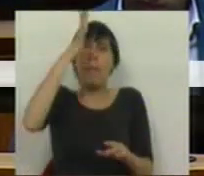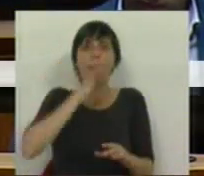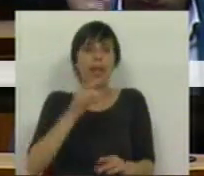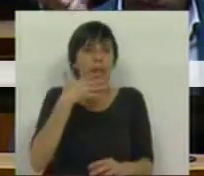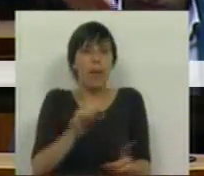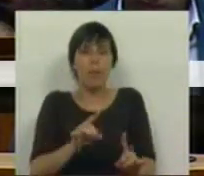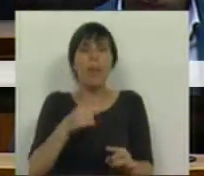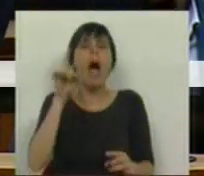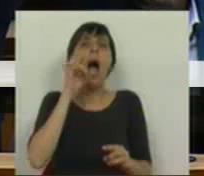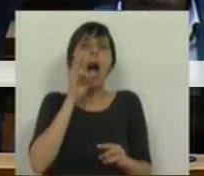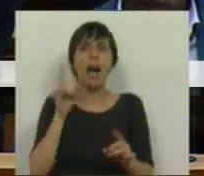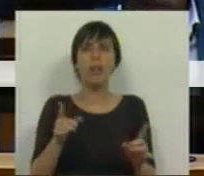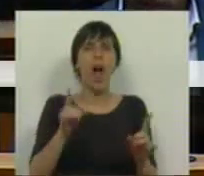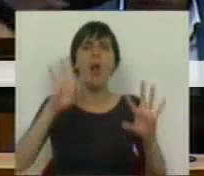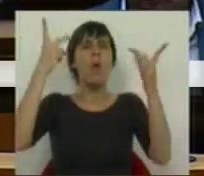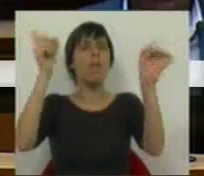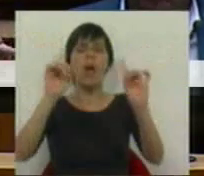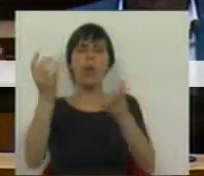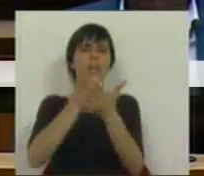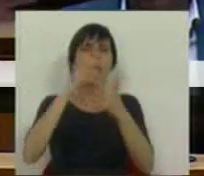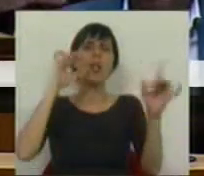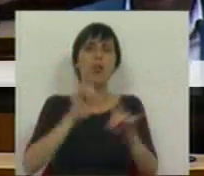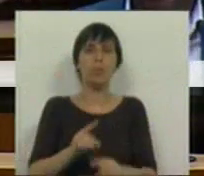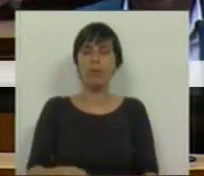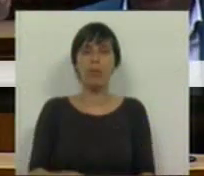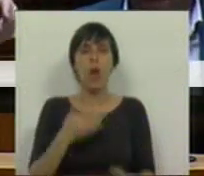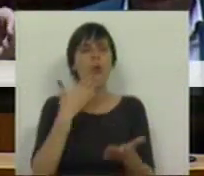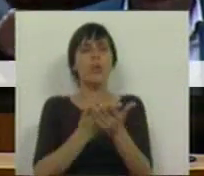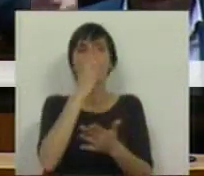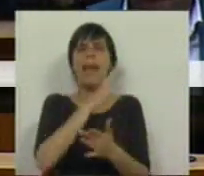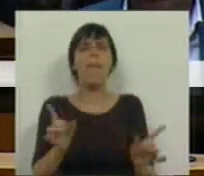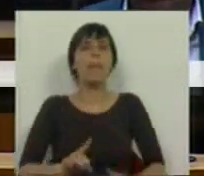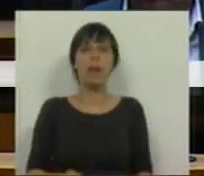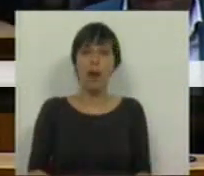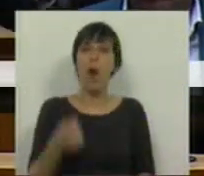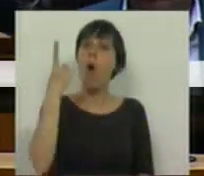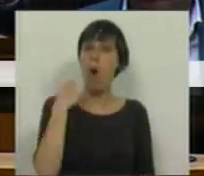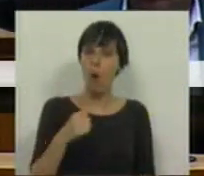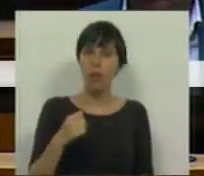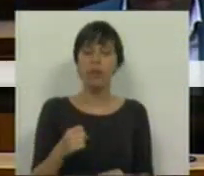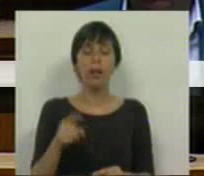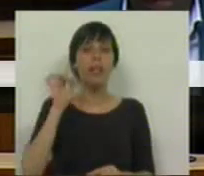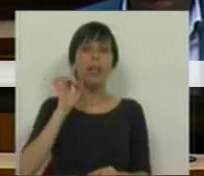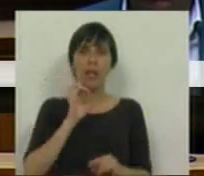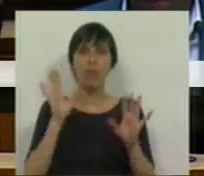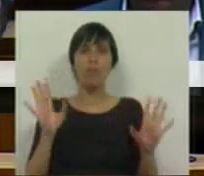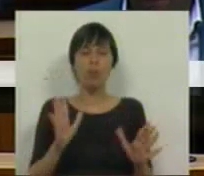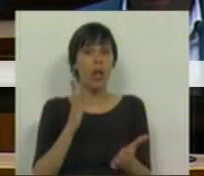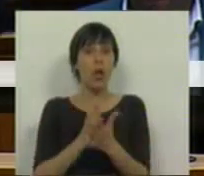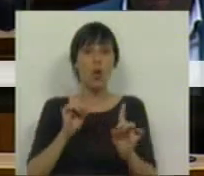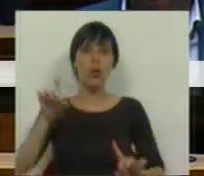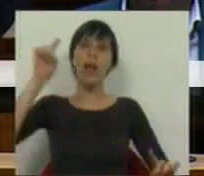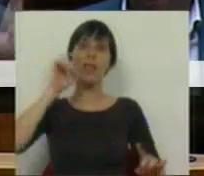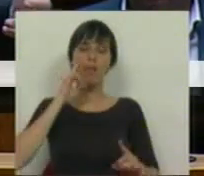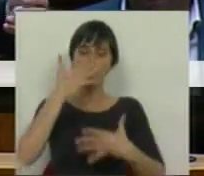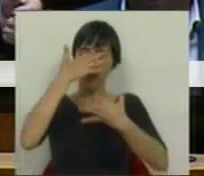-Ministro, que vai garantir isto, não vai acontecer nada aos professores, não se vai aplicar nada. O que ontem foi importante, não apenas da